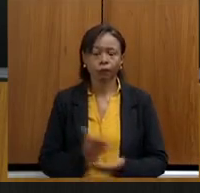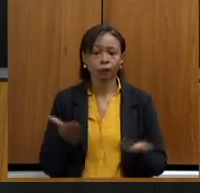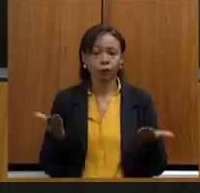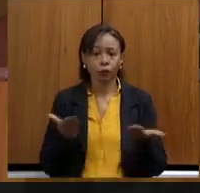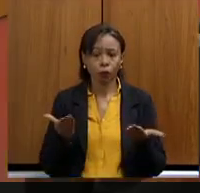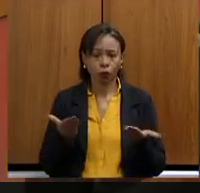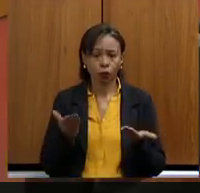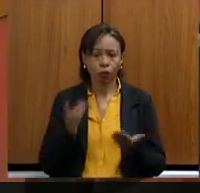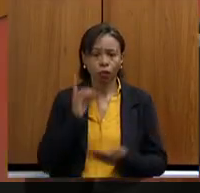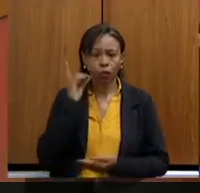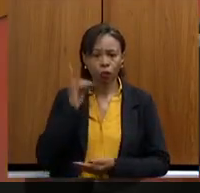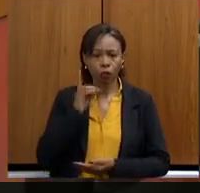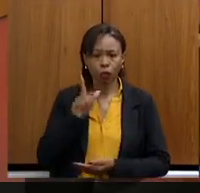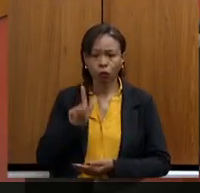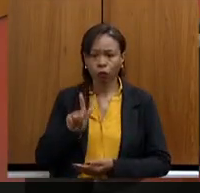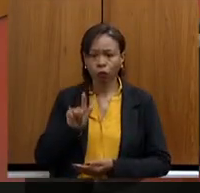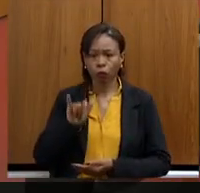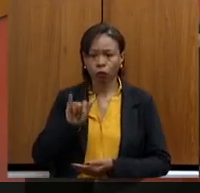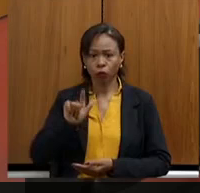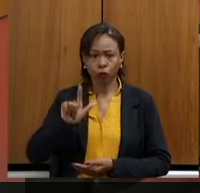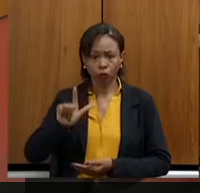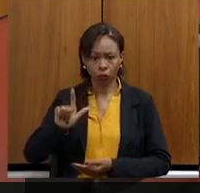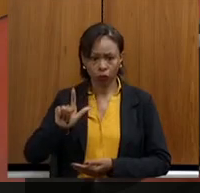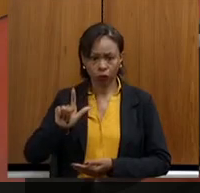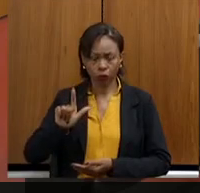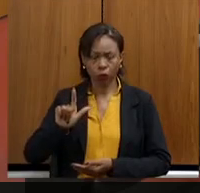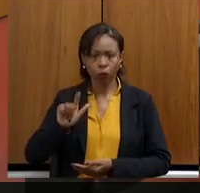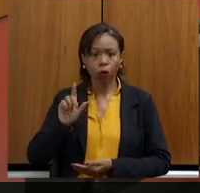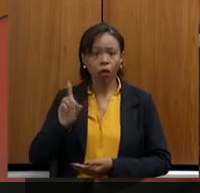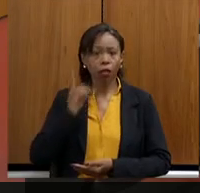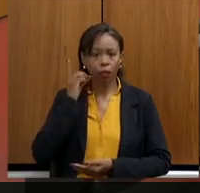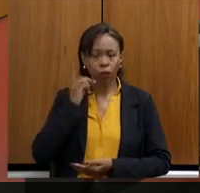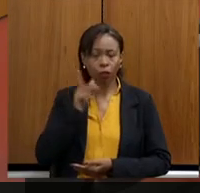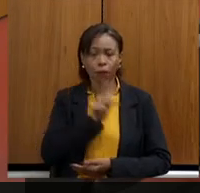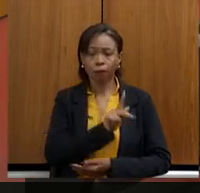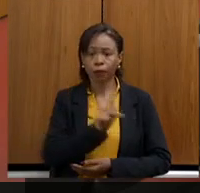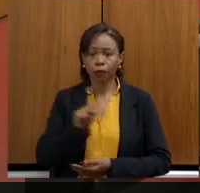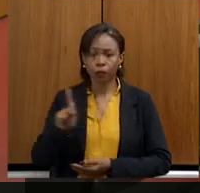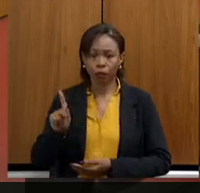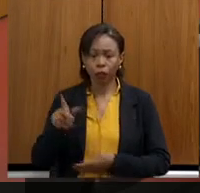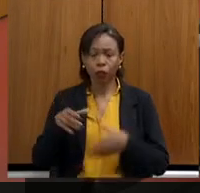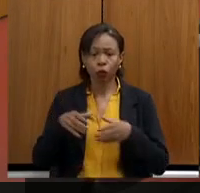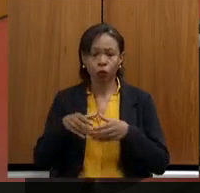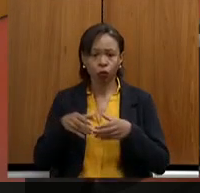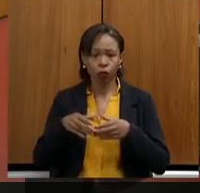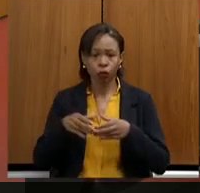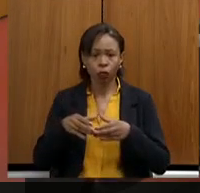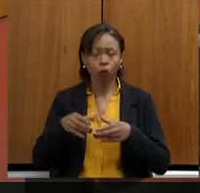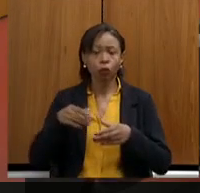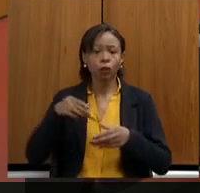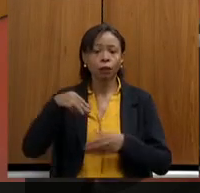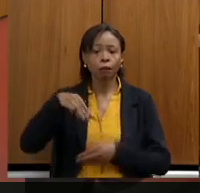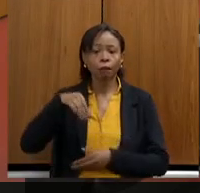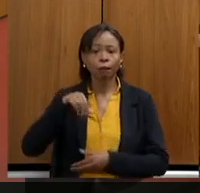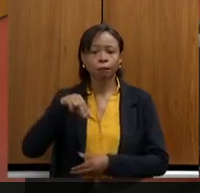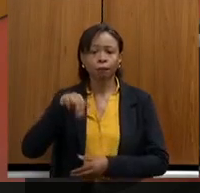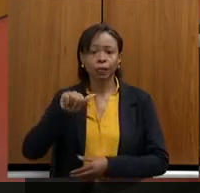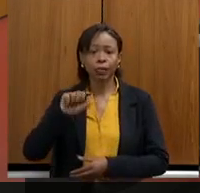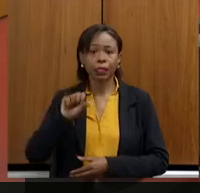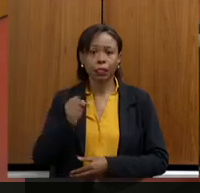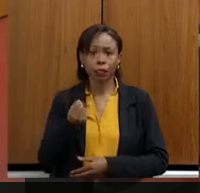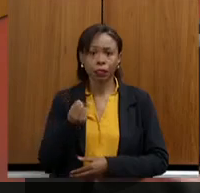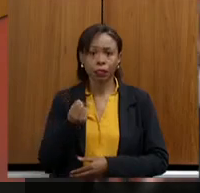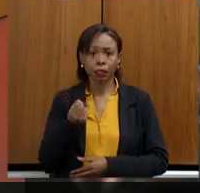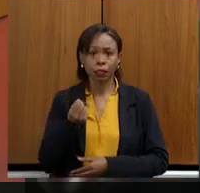Pereira, nosso colega deputado, presidente da Comissão de Minas e Energia. Não, recursos.